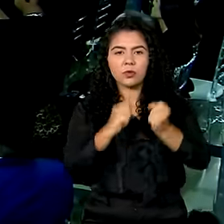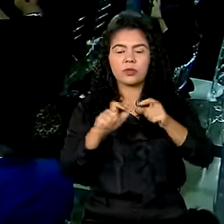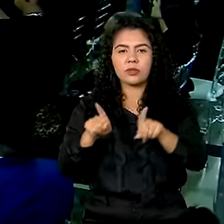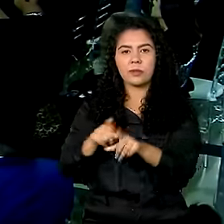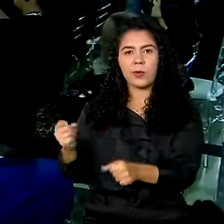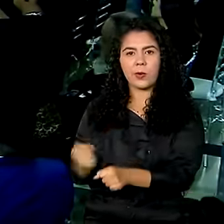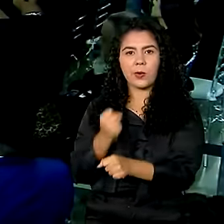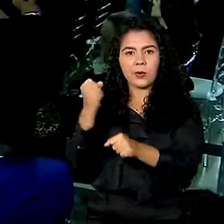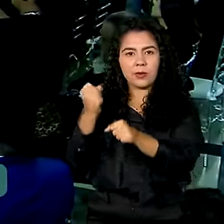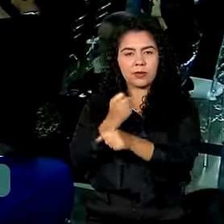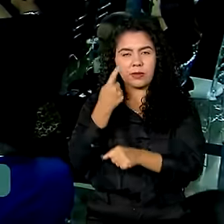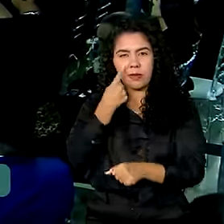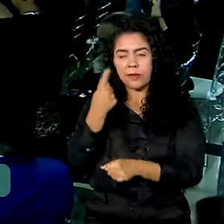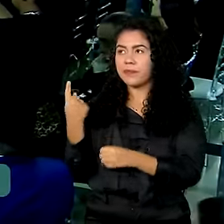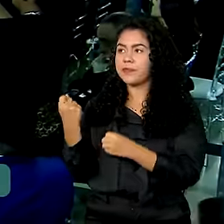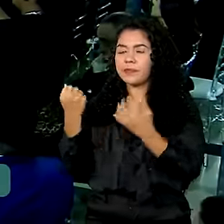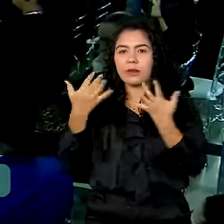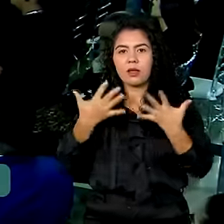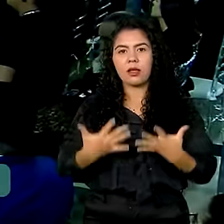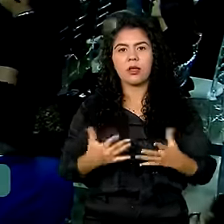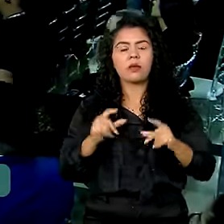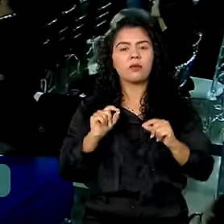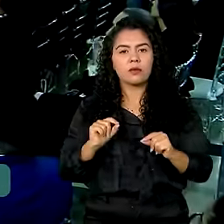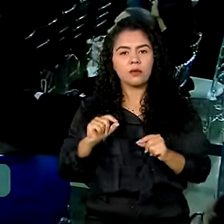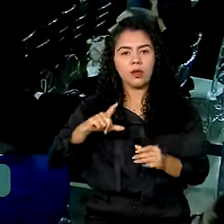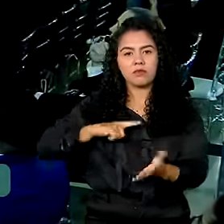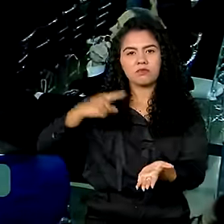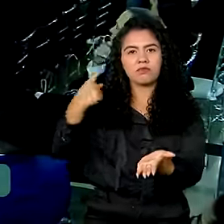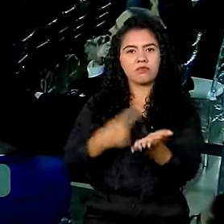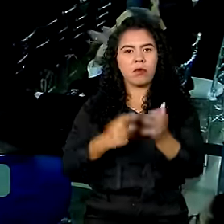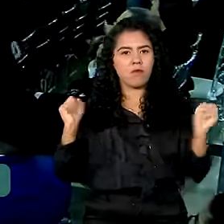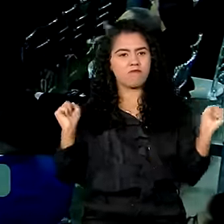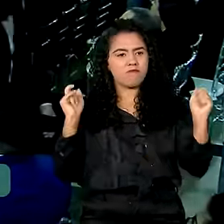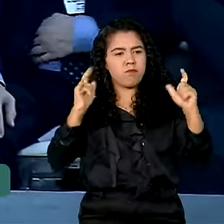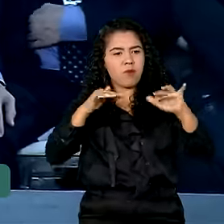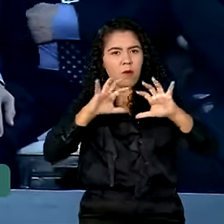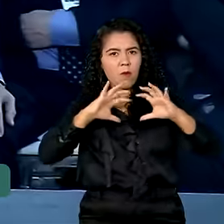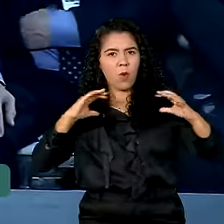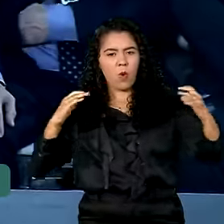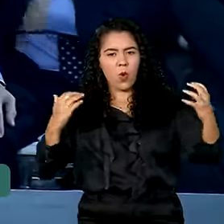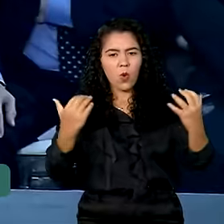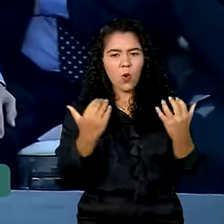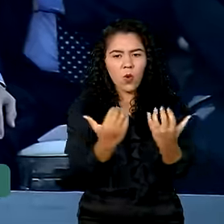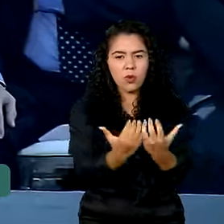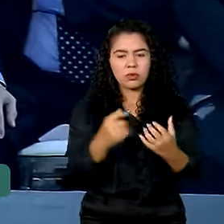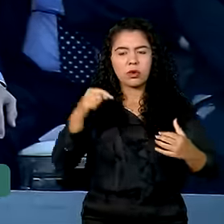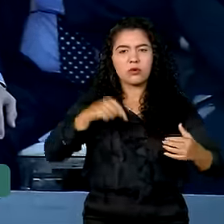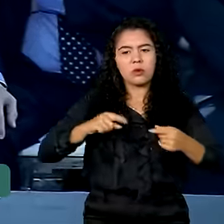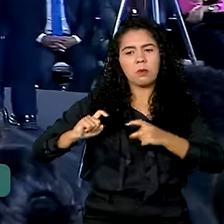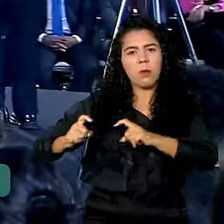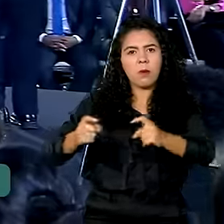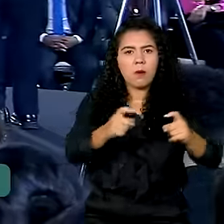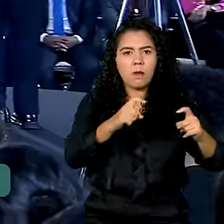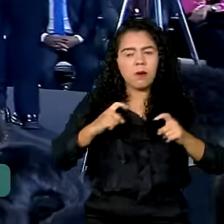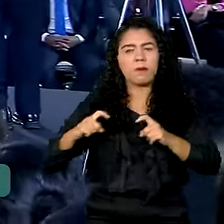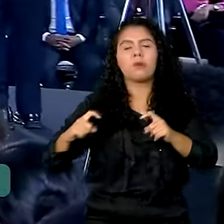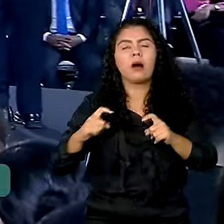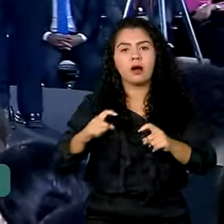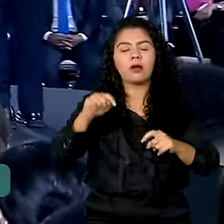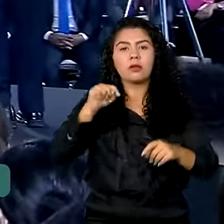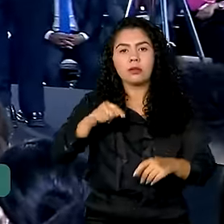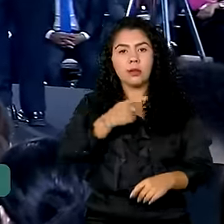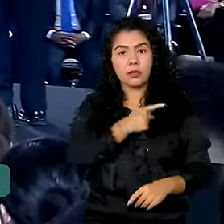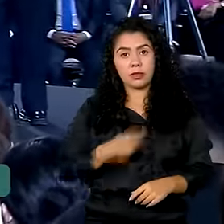maior do setor de construção civil e incorporação imobiliária no Brasil. Além do presidente Lula, o Encontro